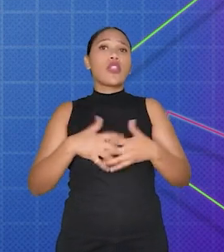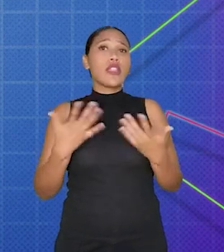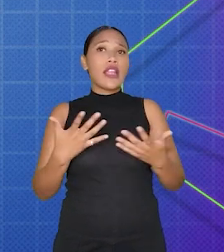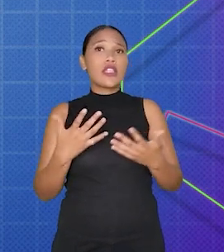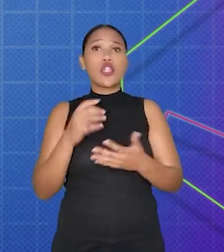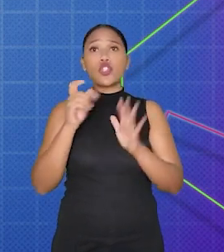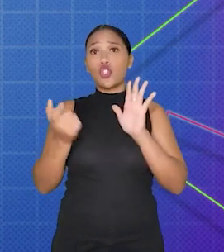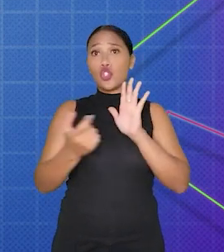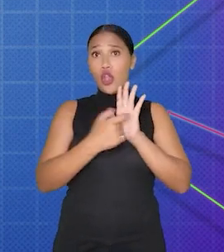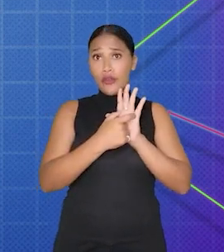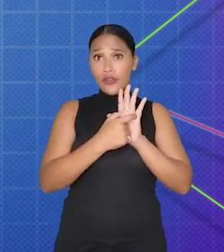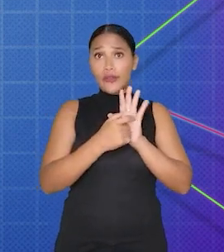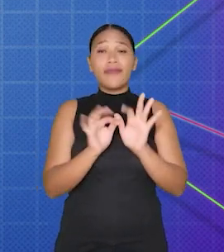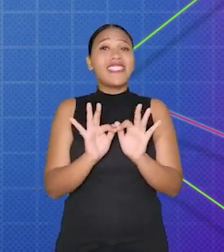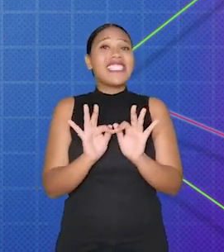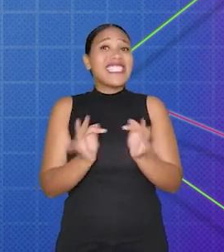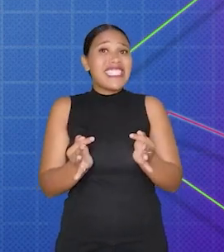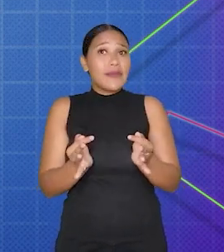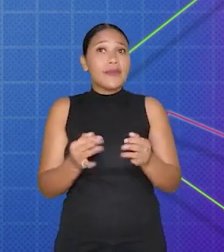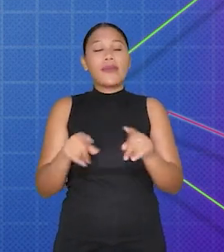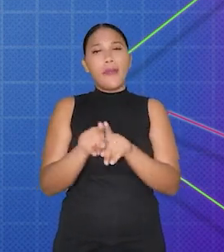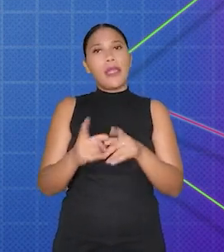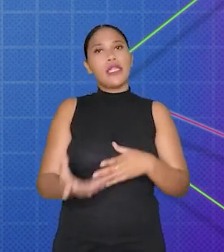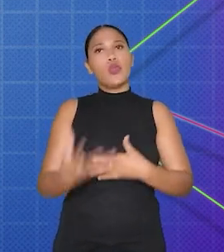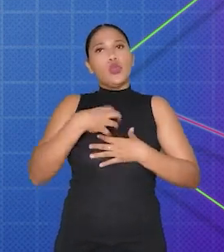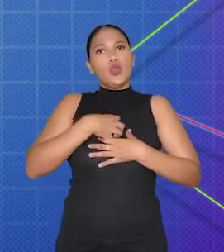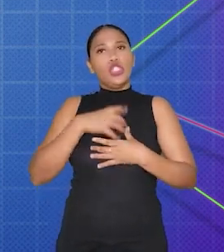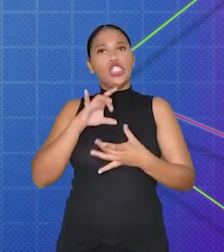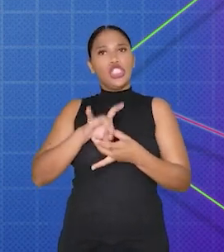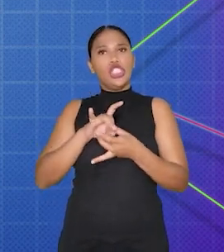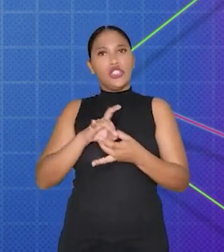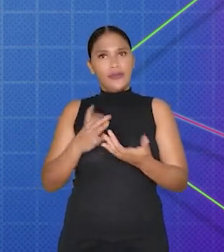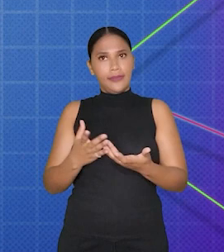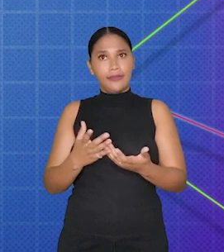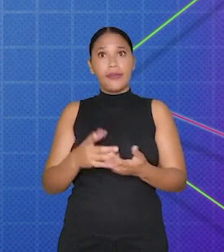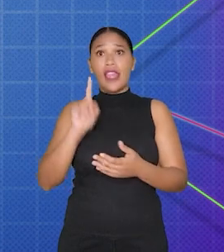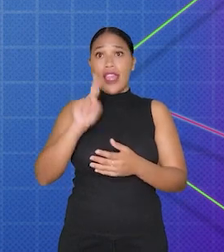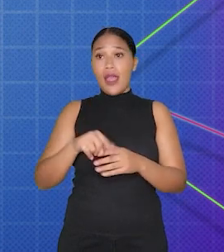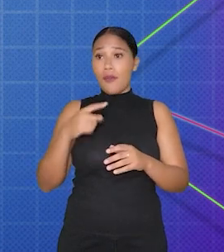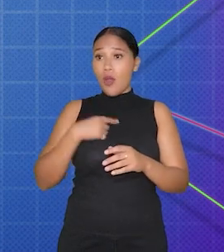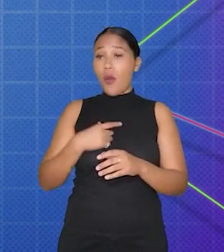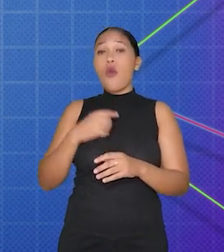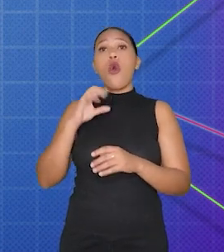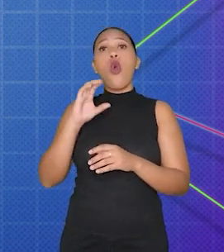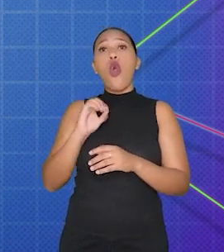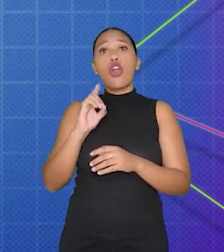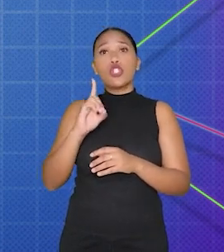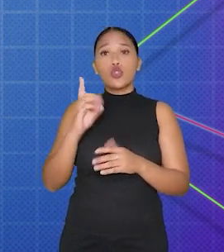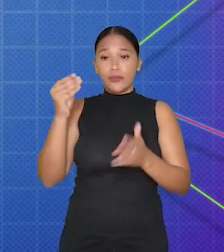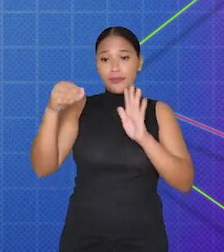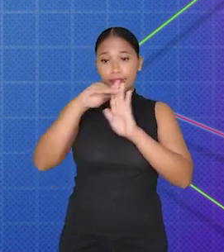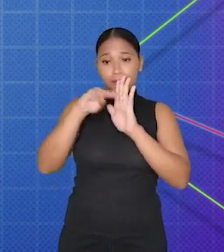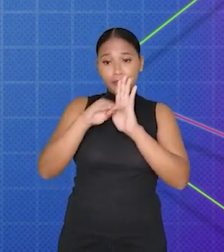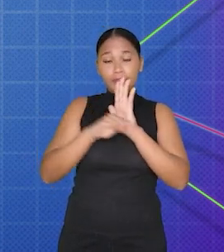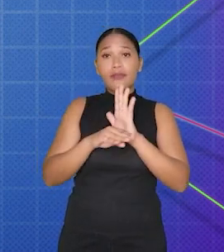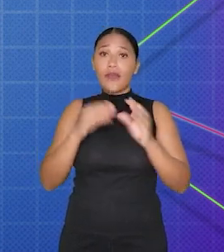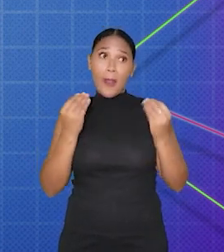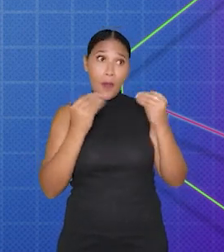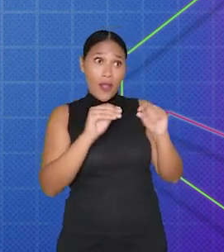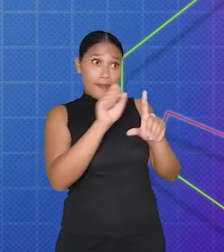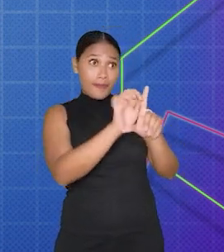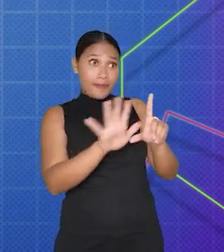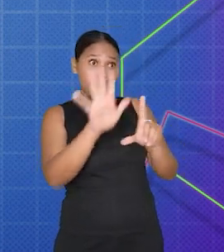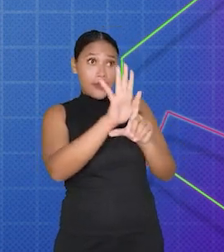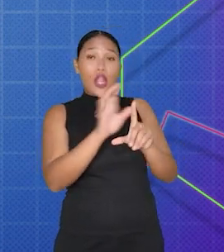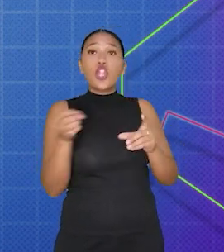funcionalidades do software de maneira simples e intuitiva. Eles são pacotes de códigos que podem ser adicionados ao Construct